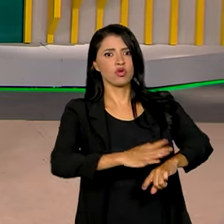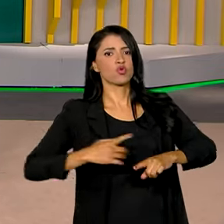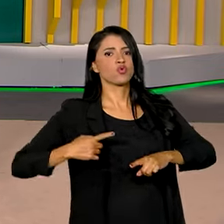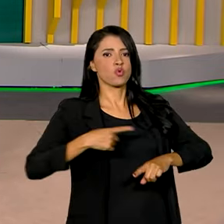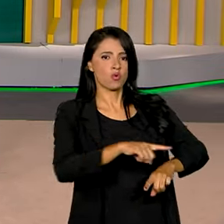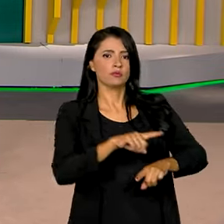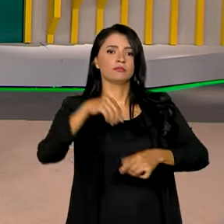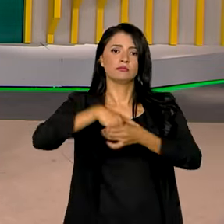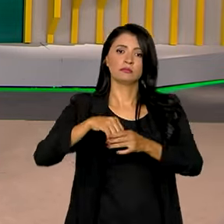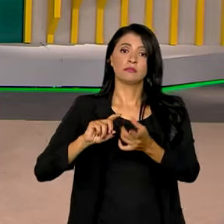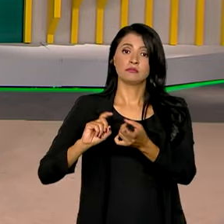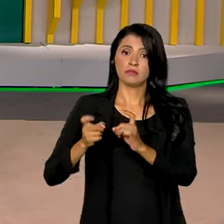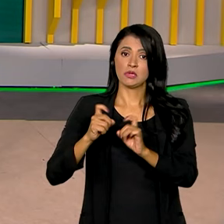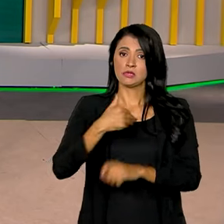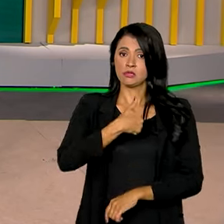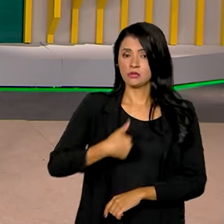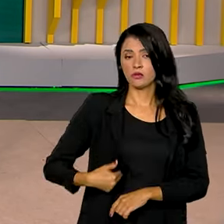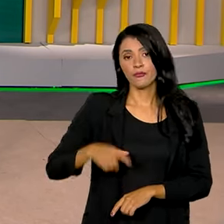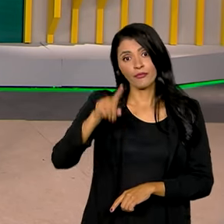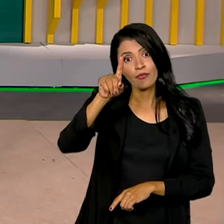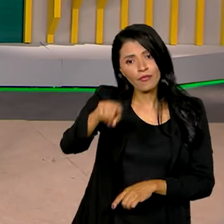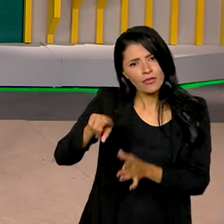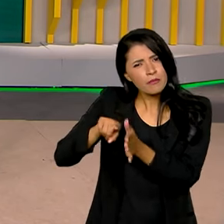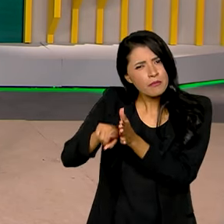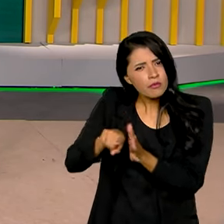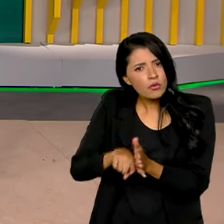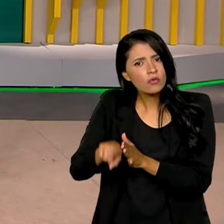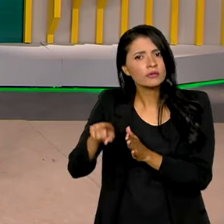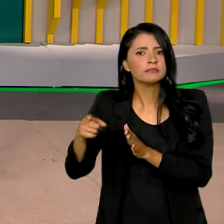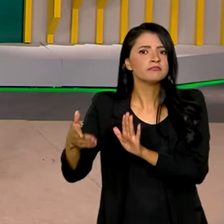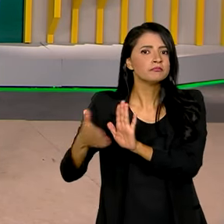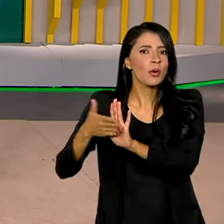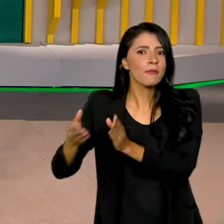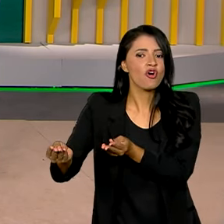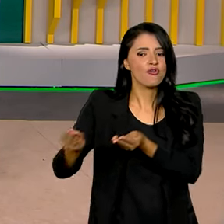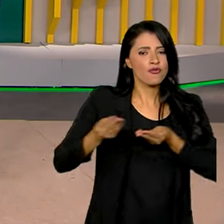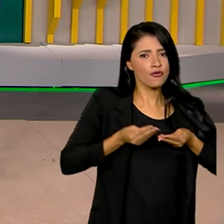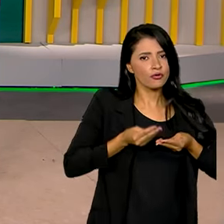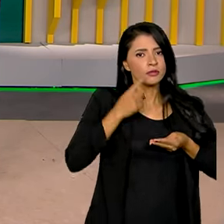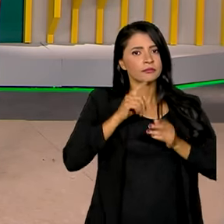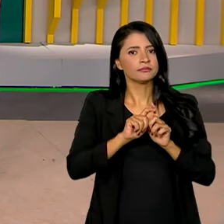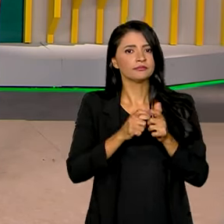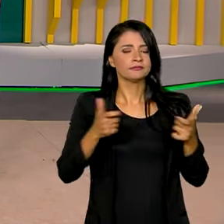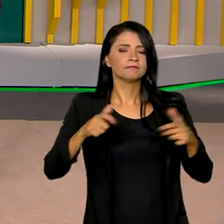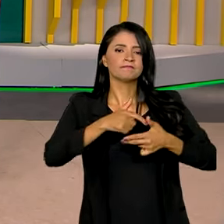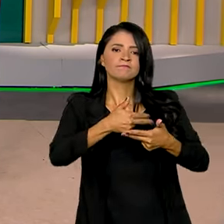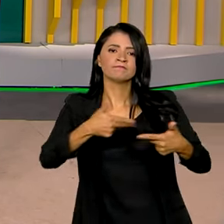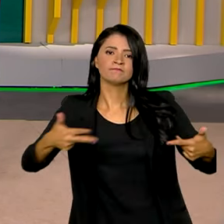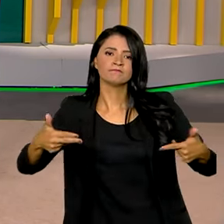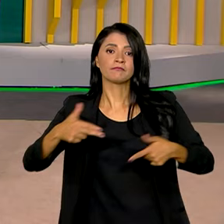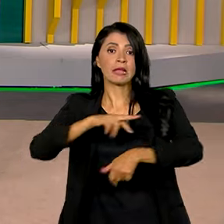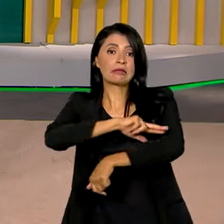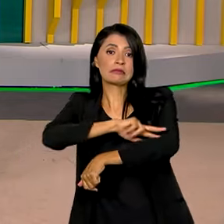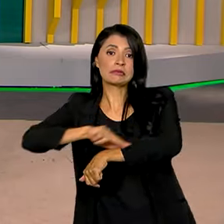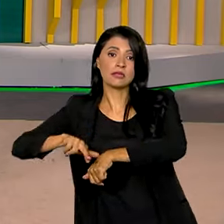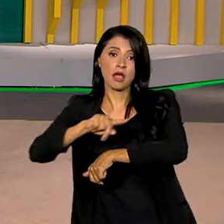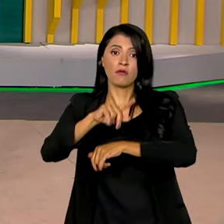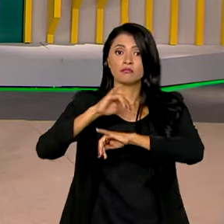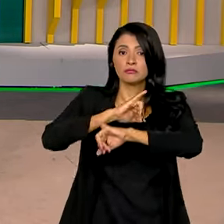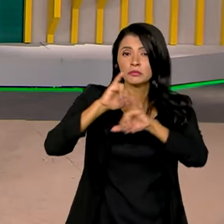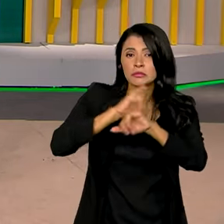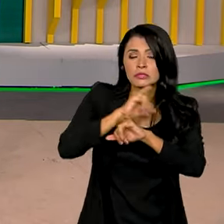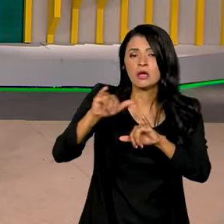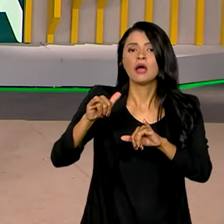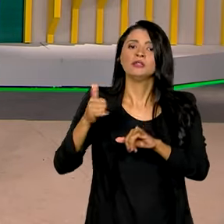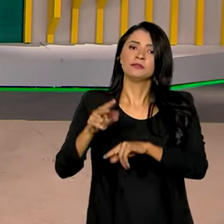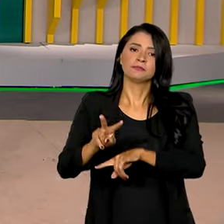na Administração Pública. Essa consulta é para receber propostas de ampliar a diversidade racial em publicidades